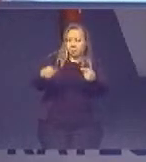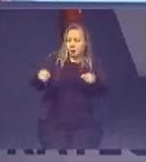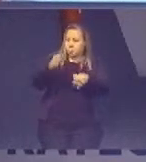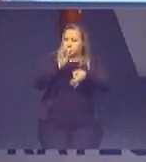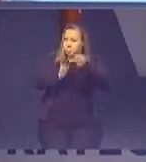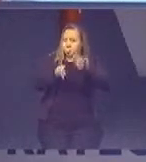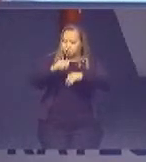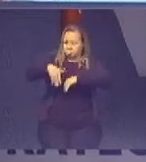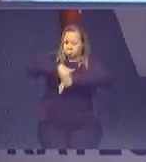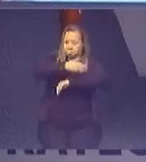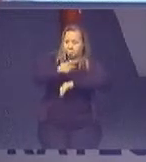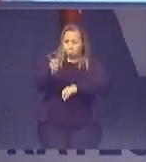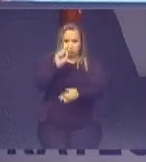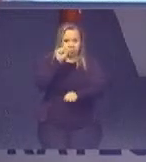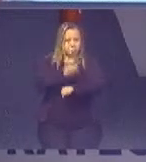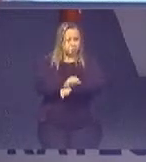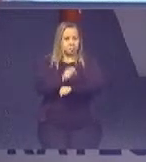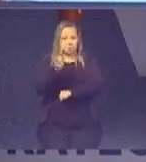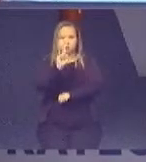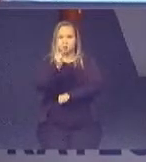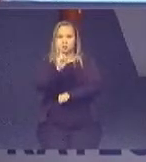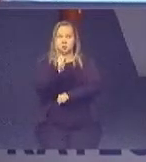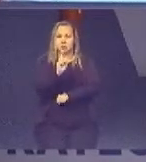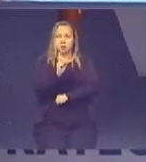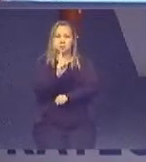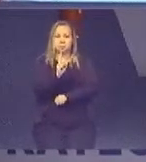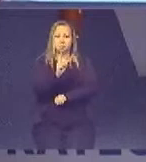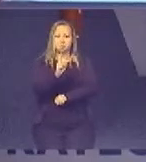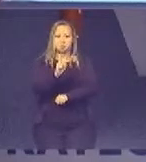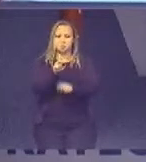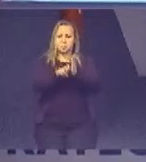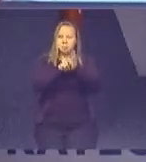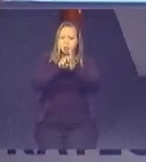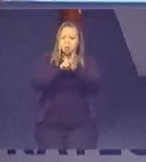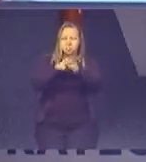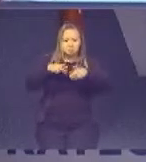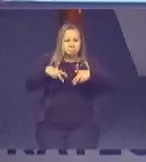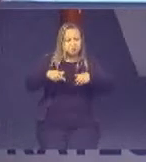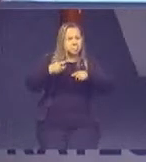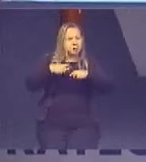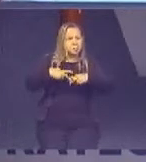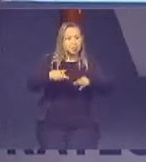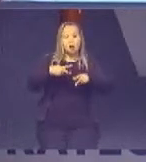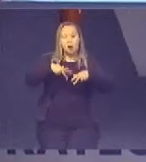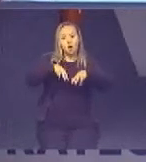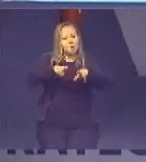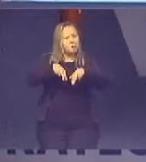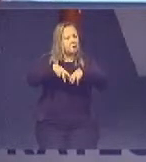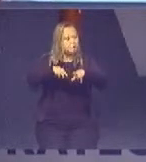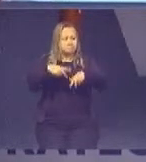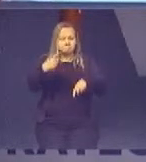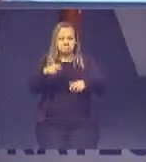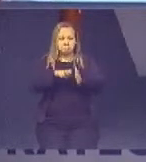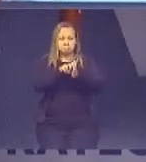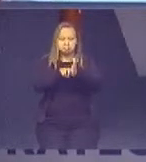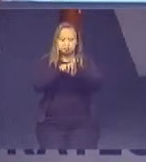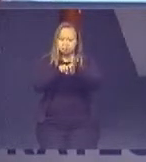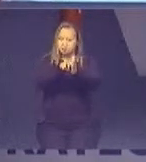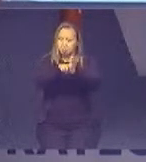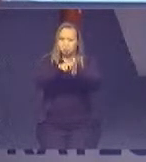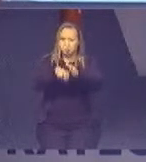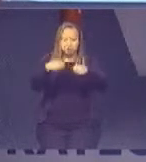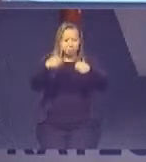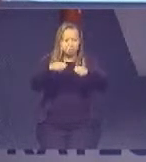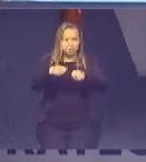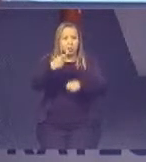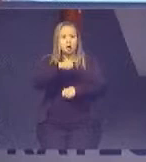pode parar. Cadeira de rodas e as muletas me carregam aonde houver necessidade. Fui nos índios